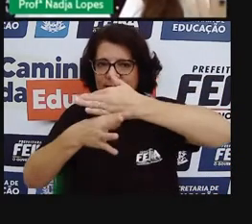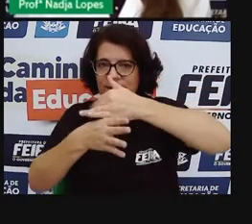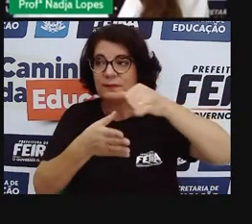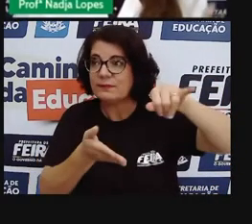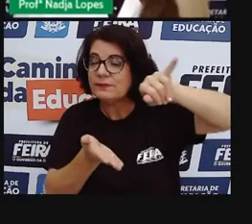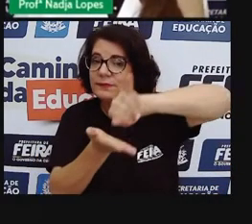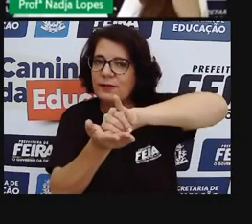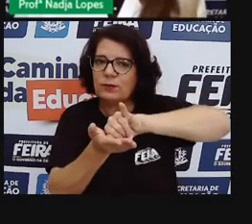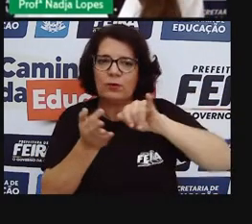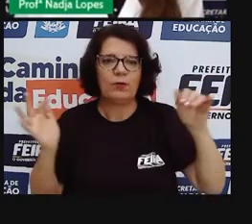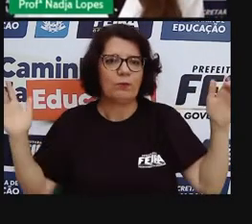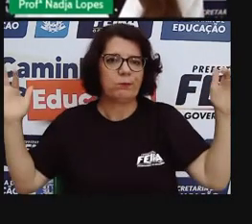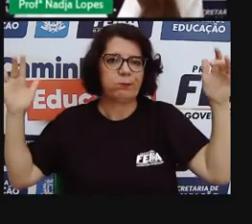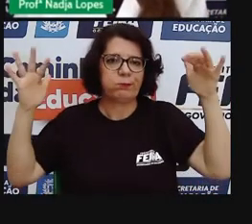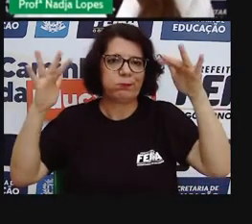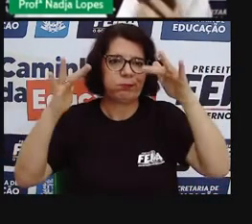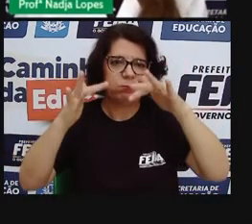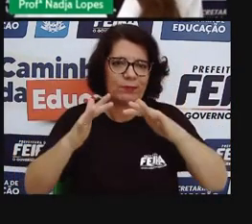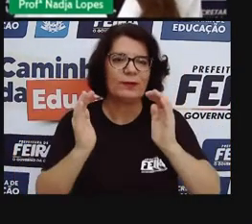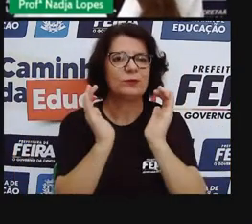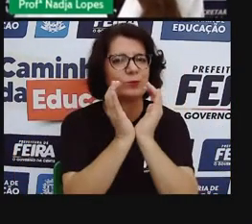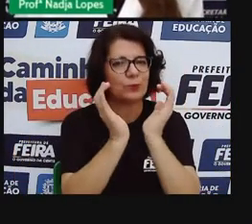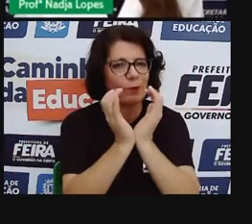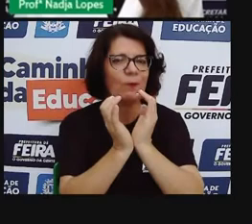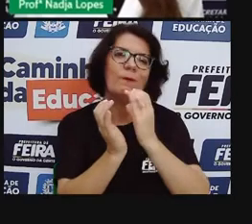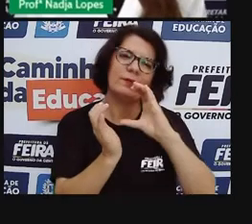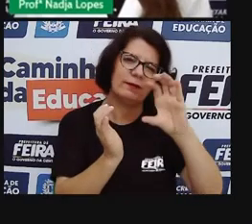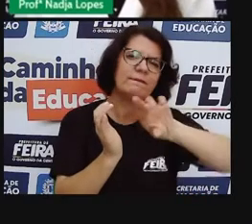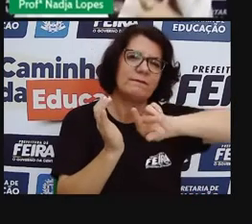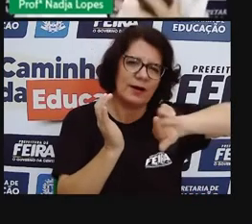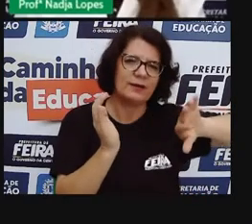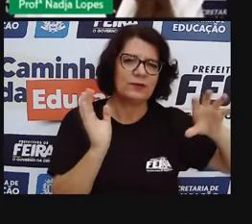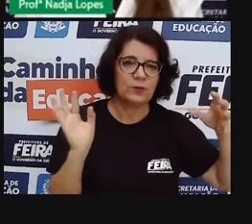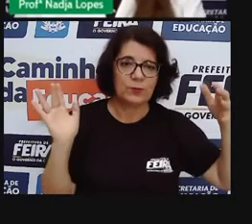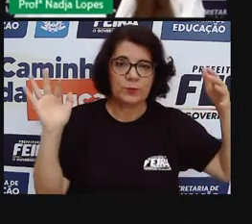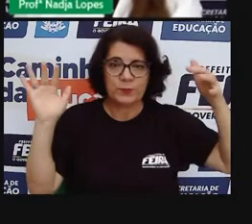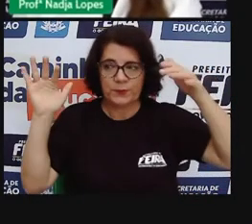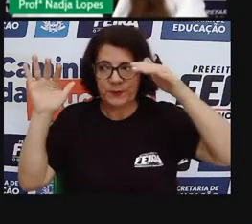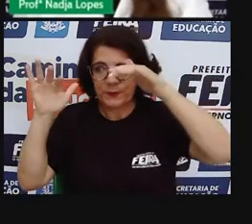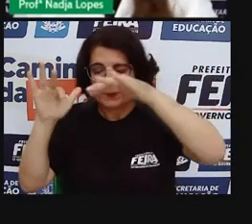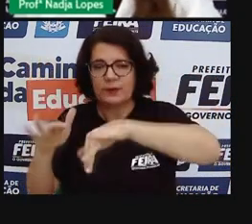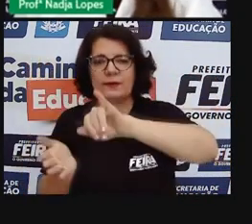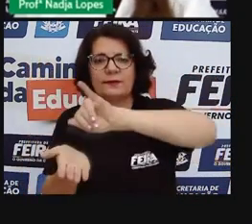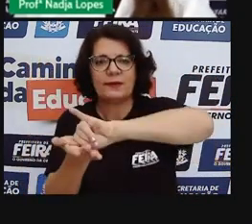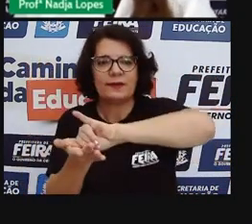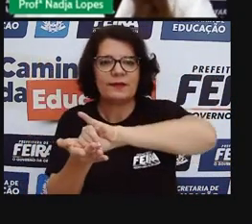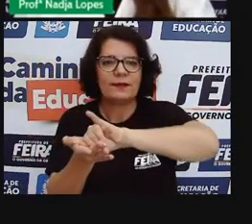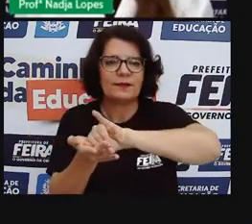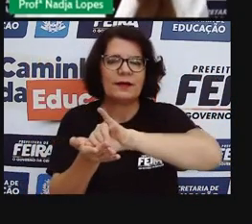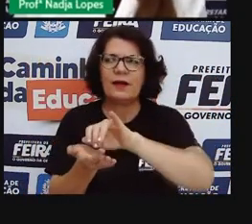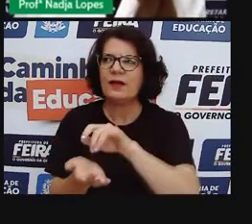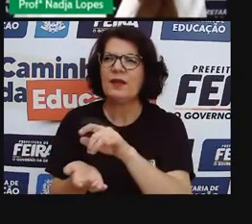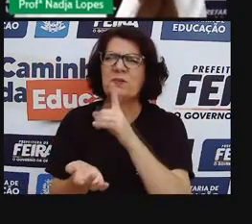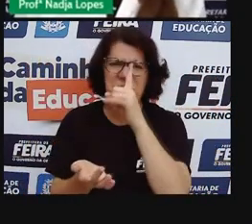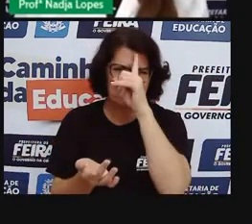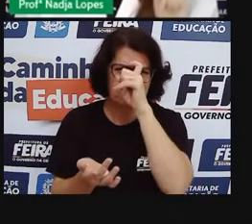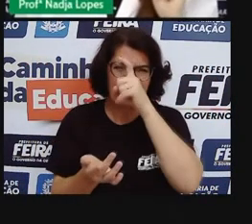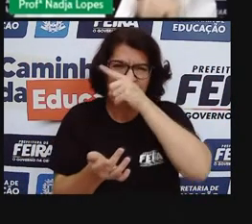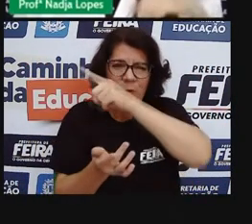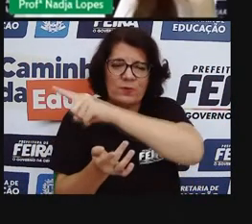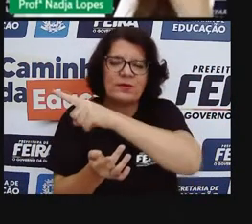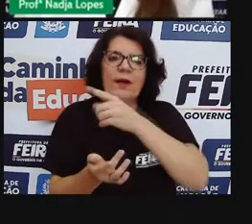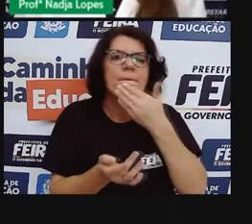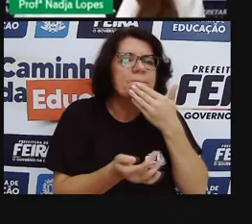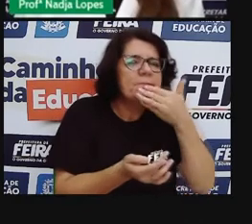para fazer as suas compras, o é aconteceu? Eles começaram a valorizar as feirinhas ali do bairro. Então, é